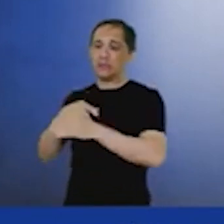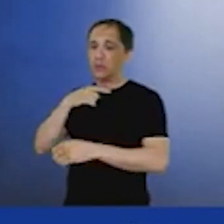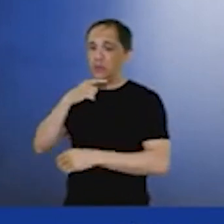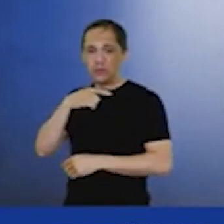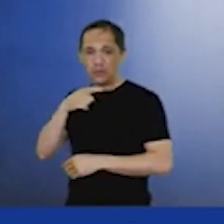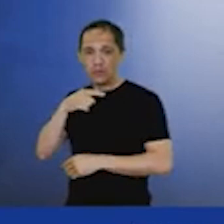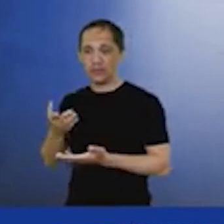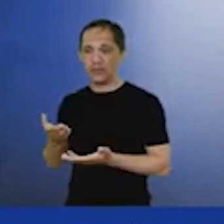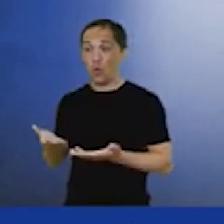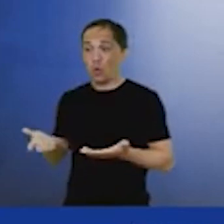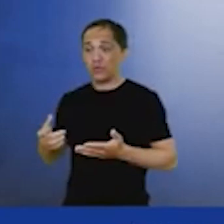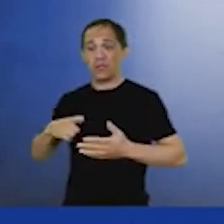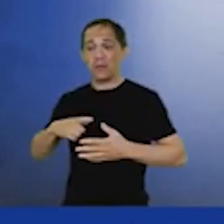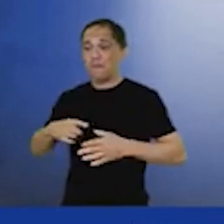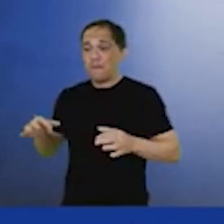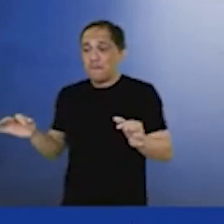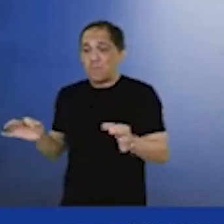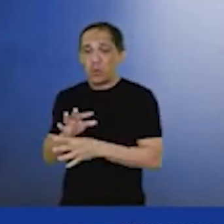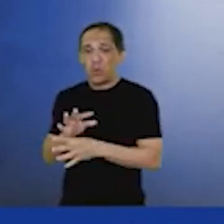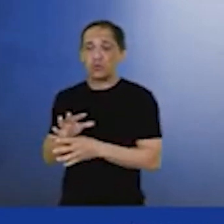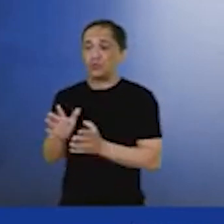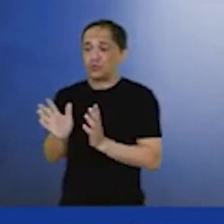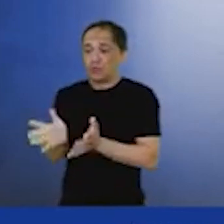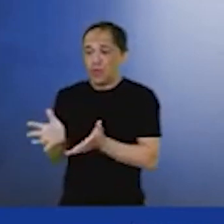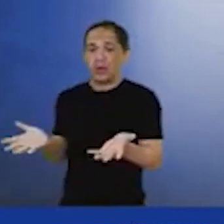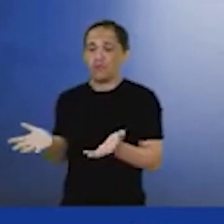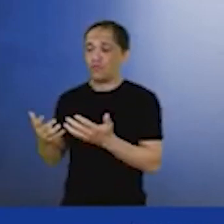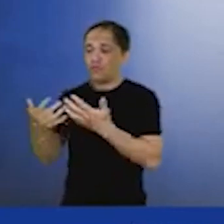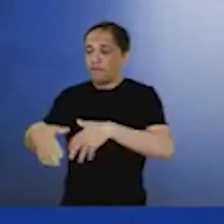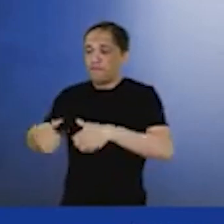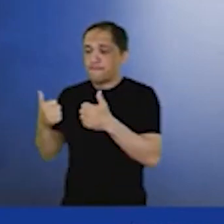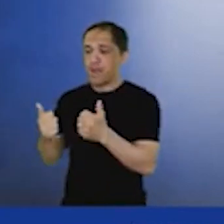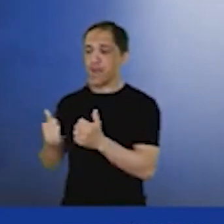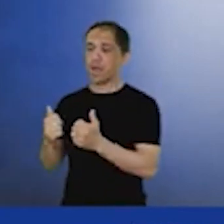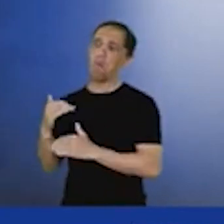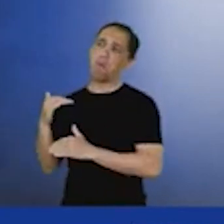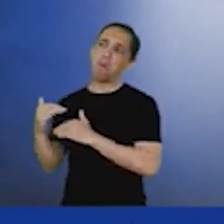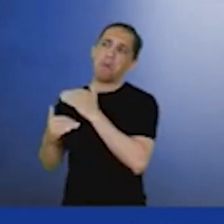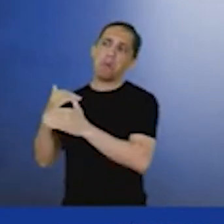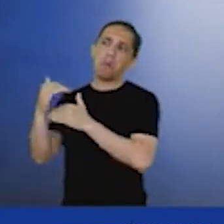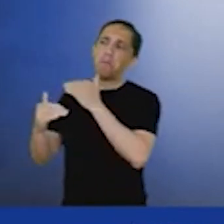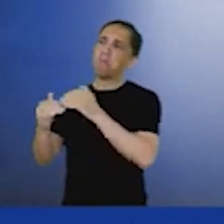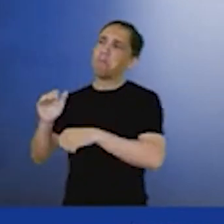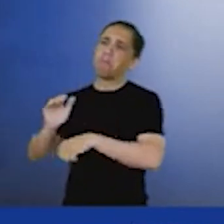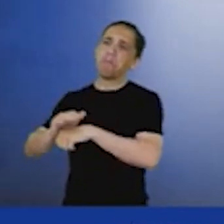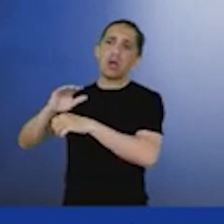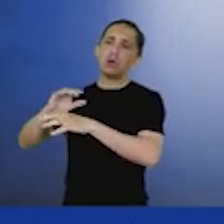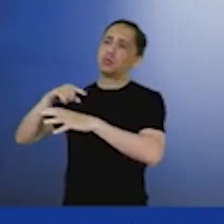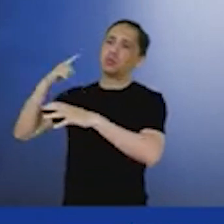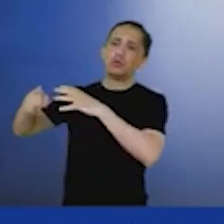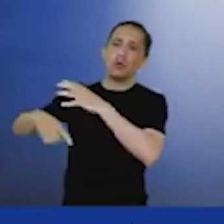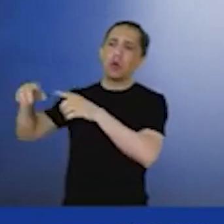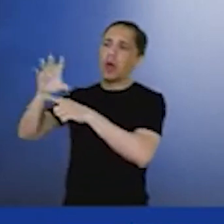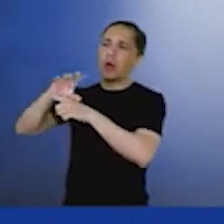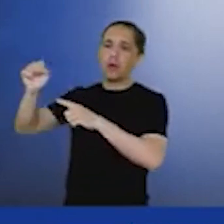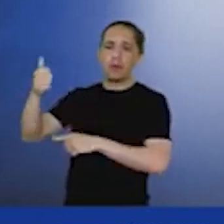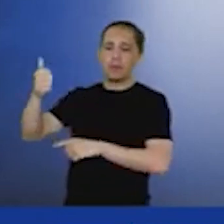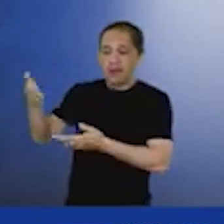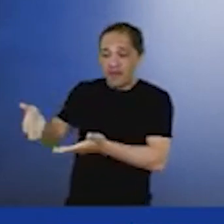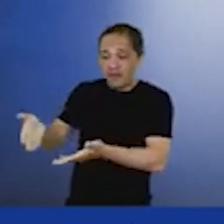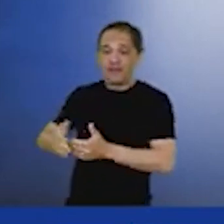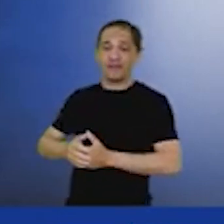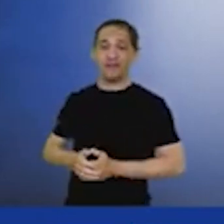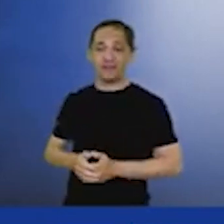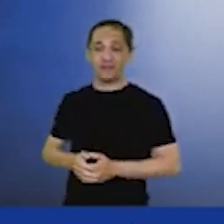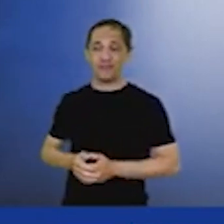no Brasil que já tem uma matriz energética bastante evoluída eu diria a mais evoluída do mundo a gente não evolui